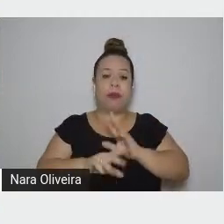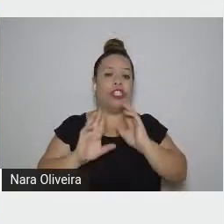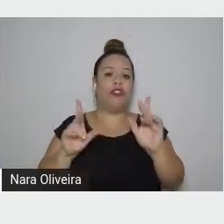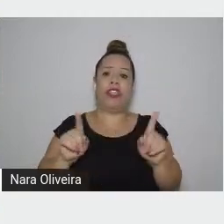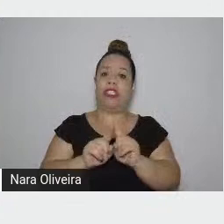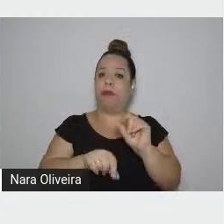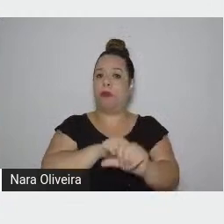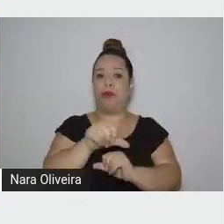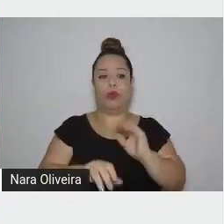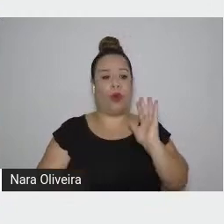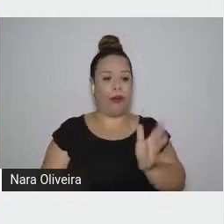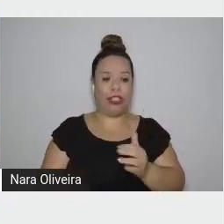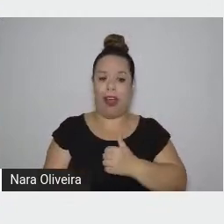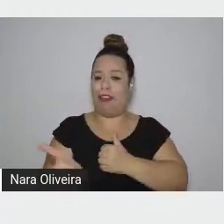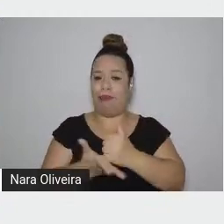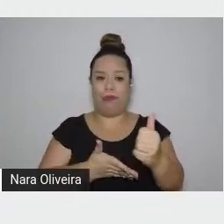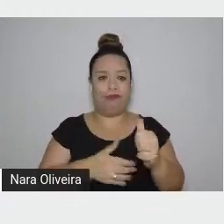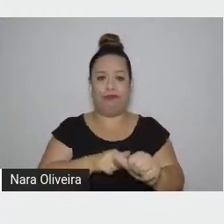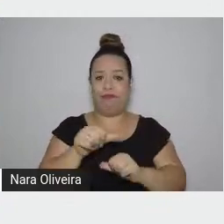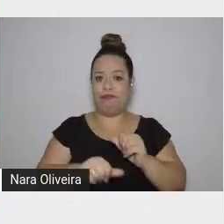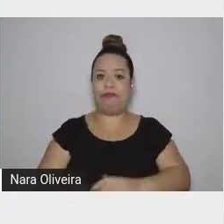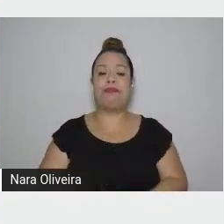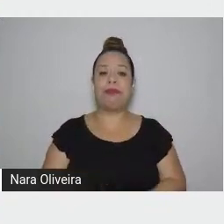E também ele